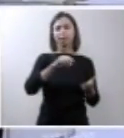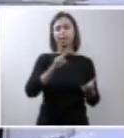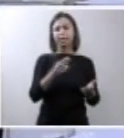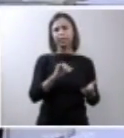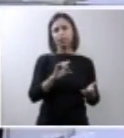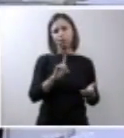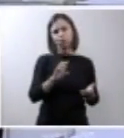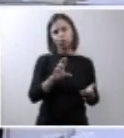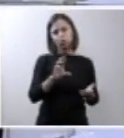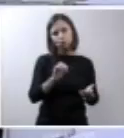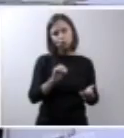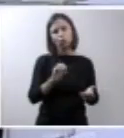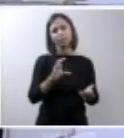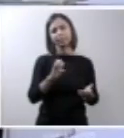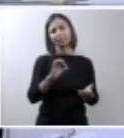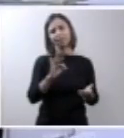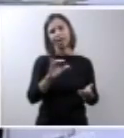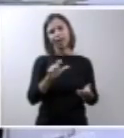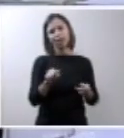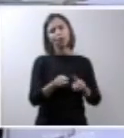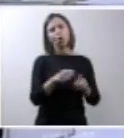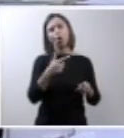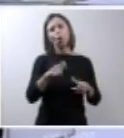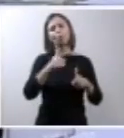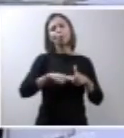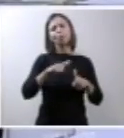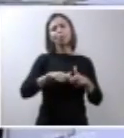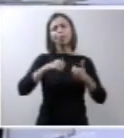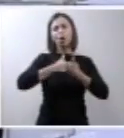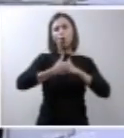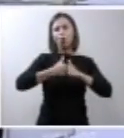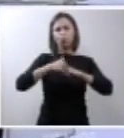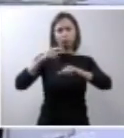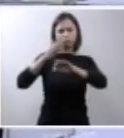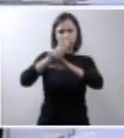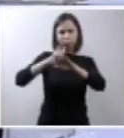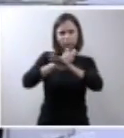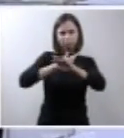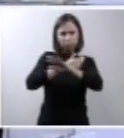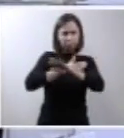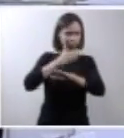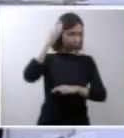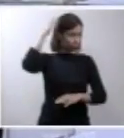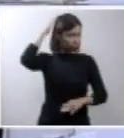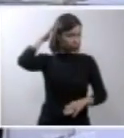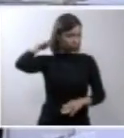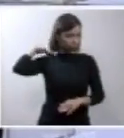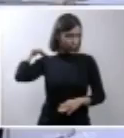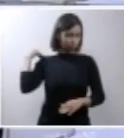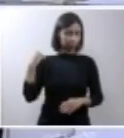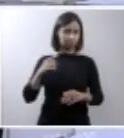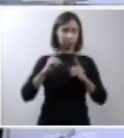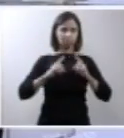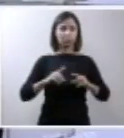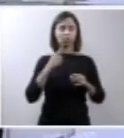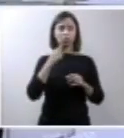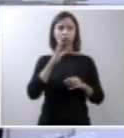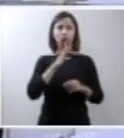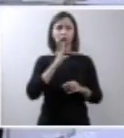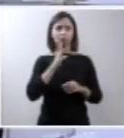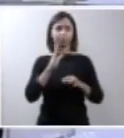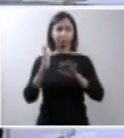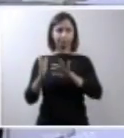hidrocefalia, hidranencefalia e defeitos vertebrais. Todos os defeitos de formação conhecidos sobejamente.